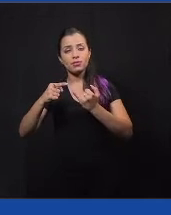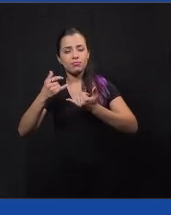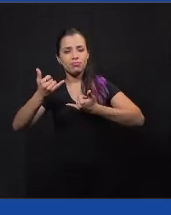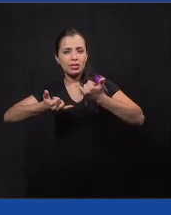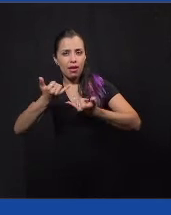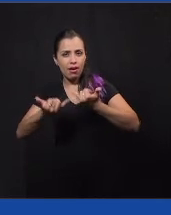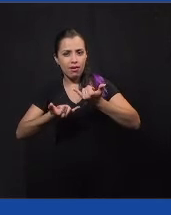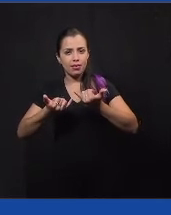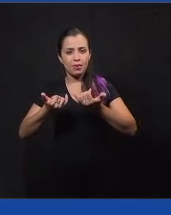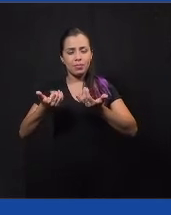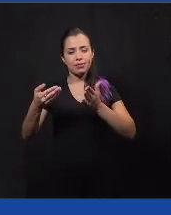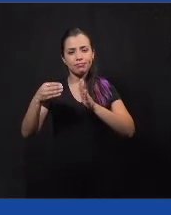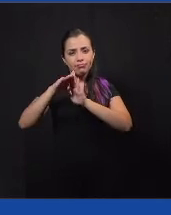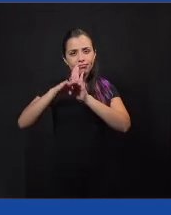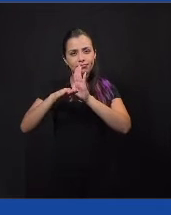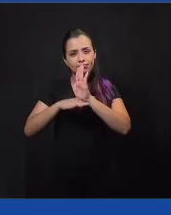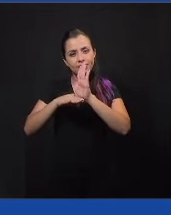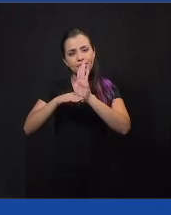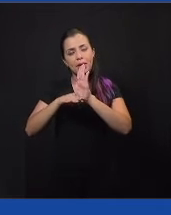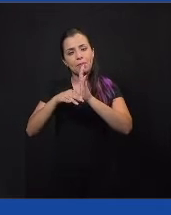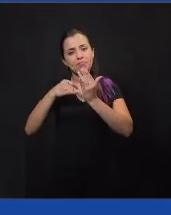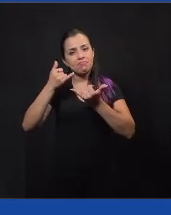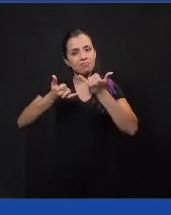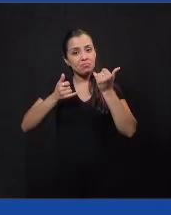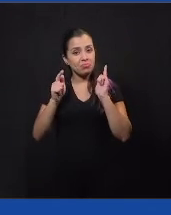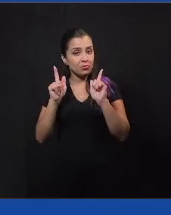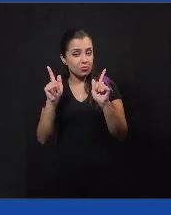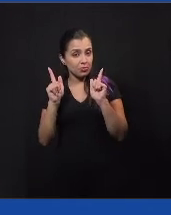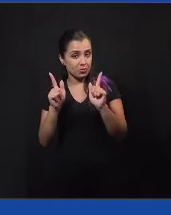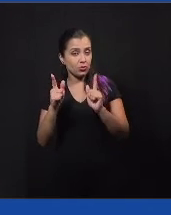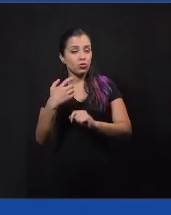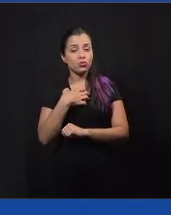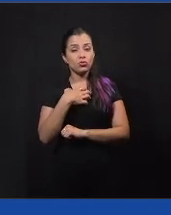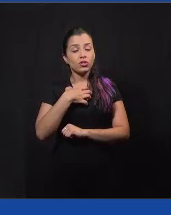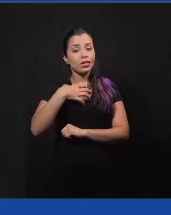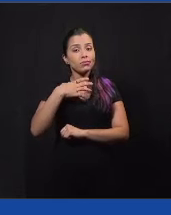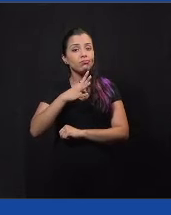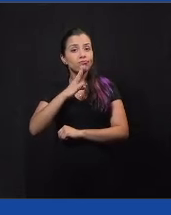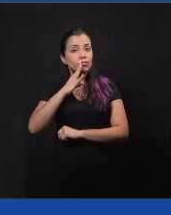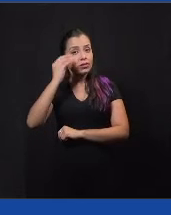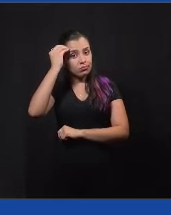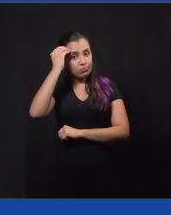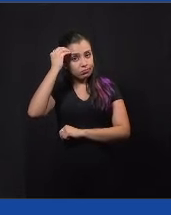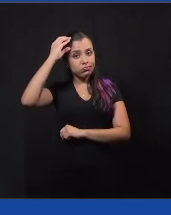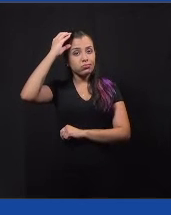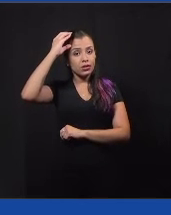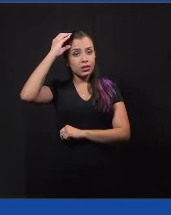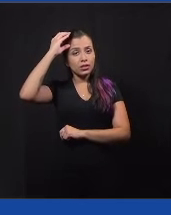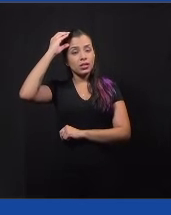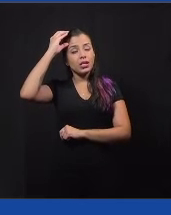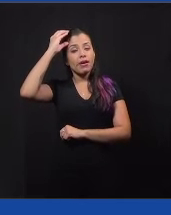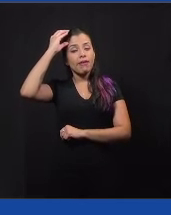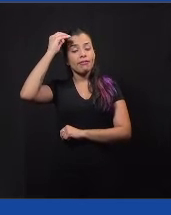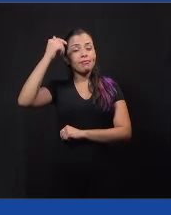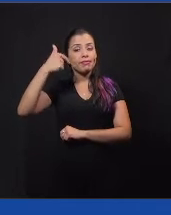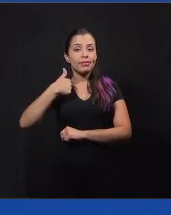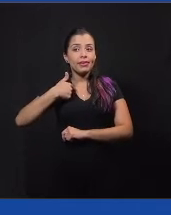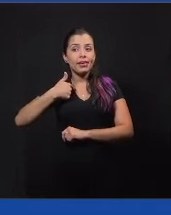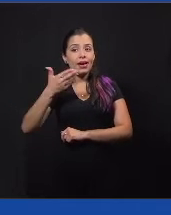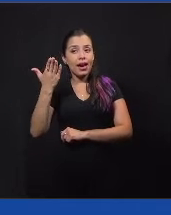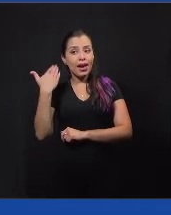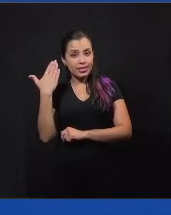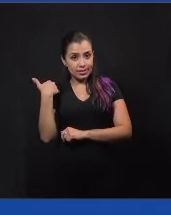de pergunta e resposta, num quiz interativo, com um conhecimento que normalmente é tido como chato, como